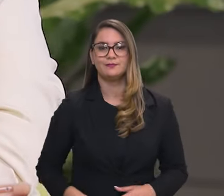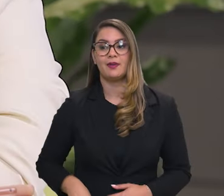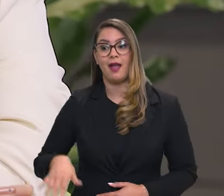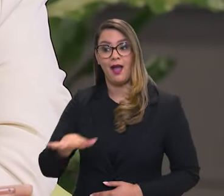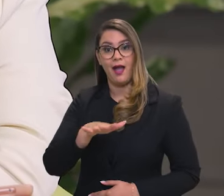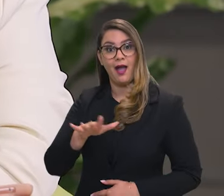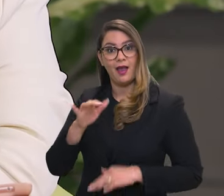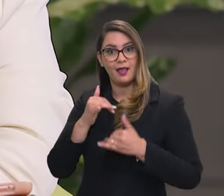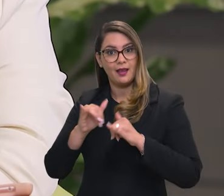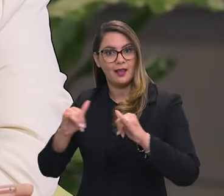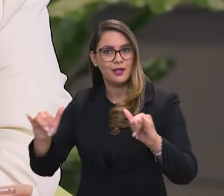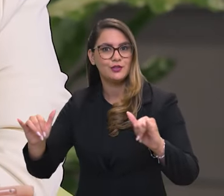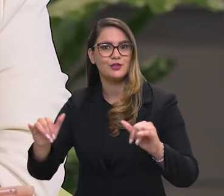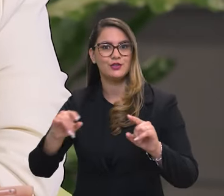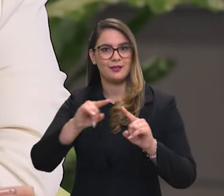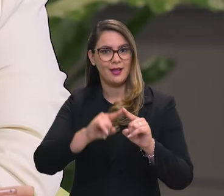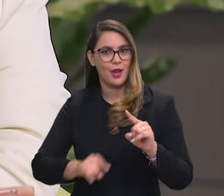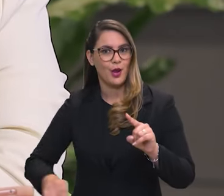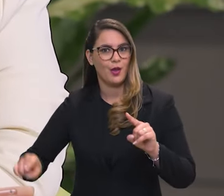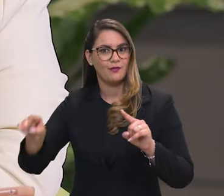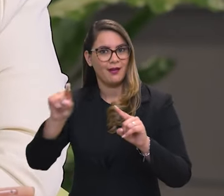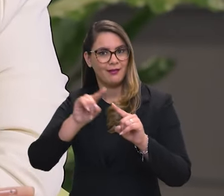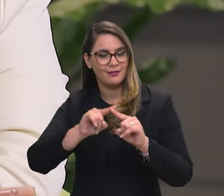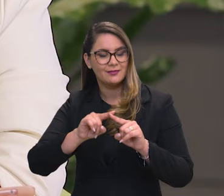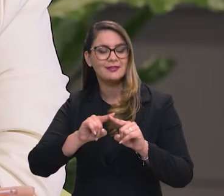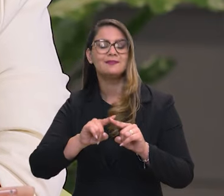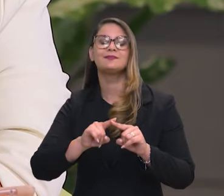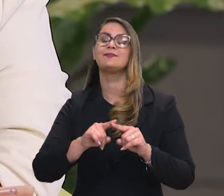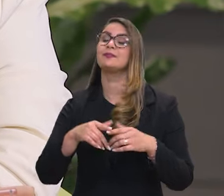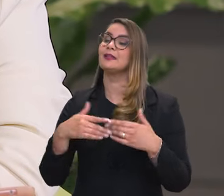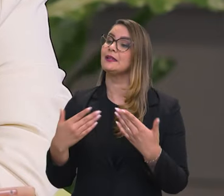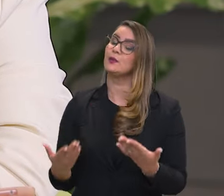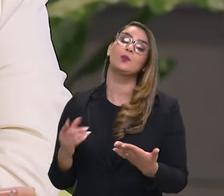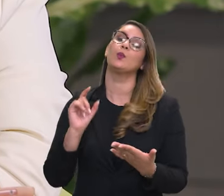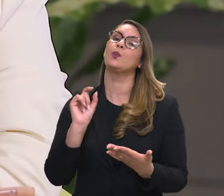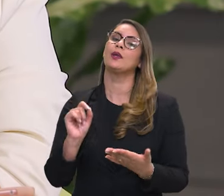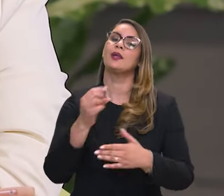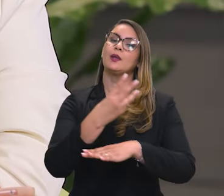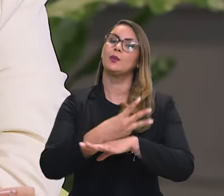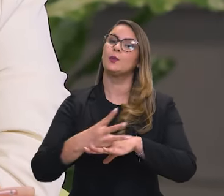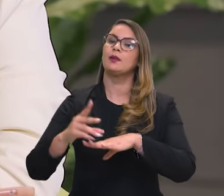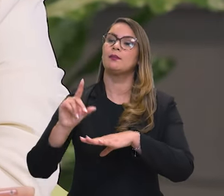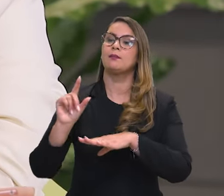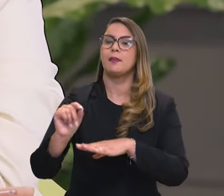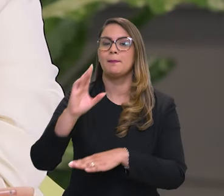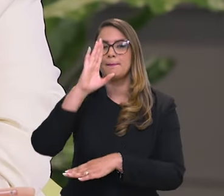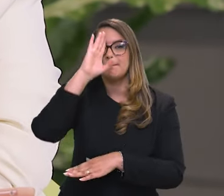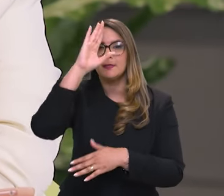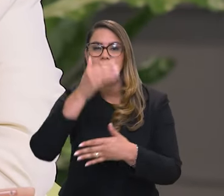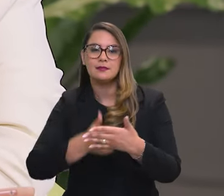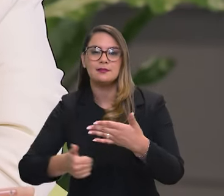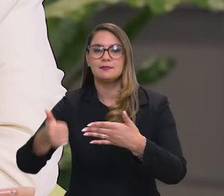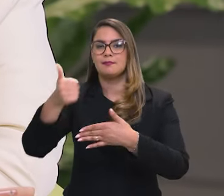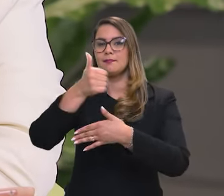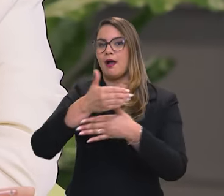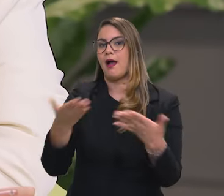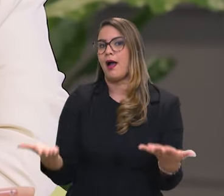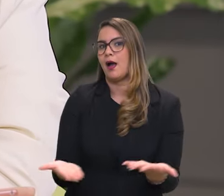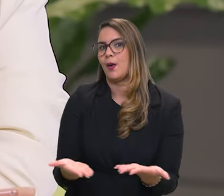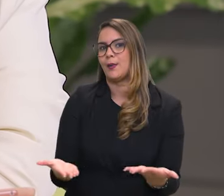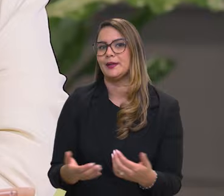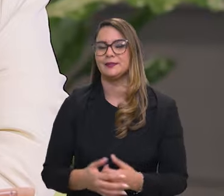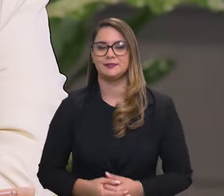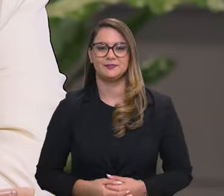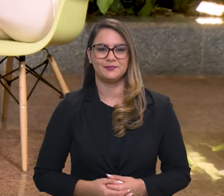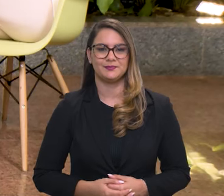na área de energia, no setor de energias renováveis, presidente, o que o IBAMA está priorizando nesse